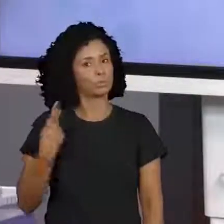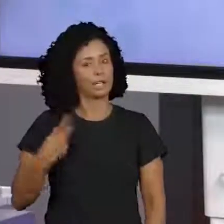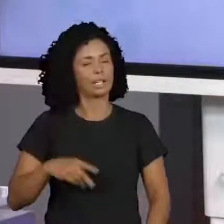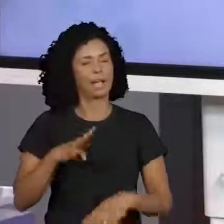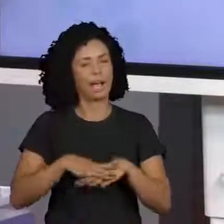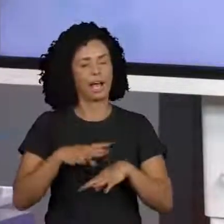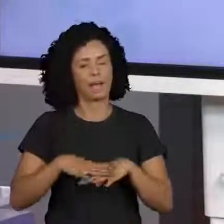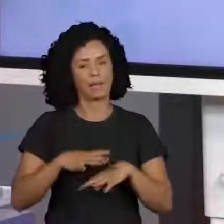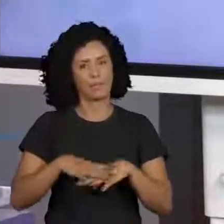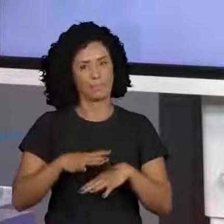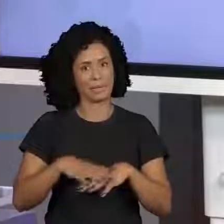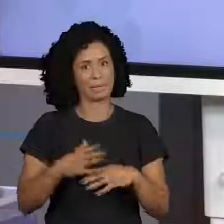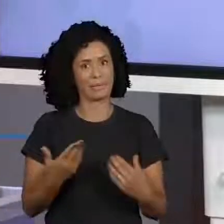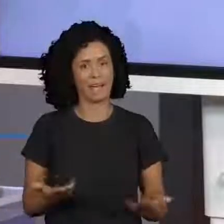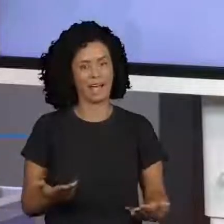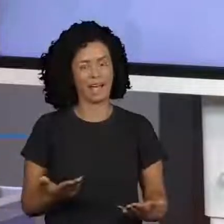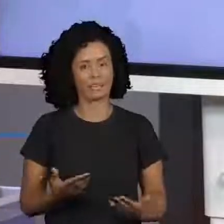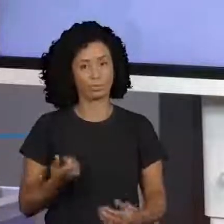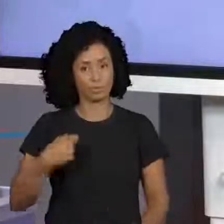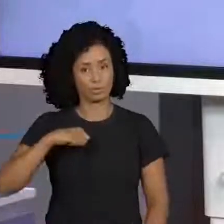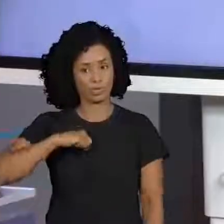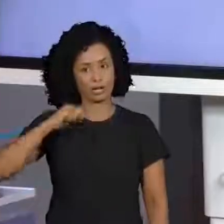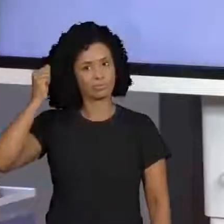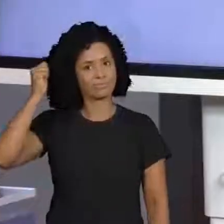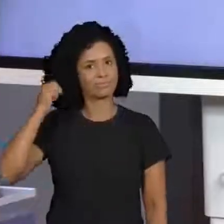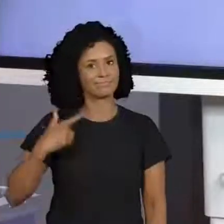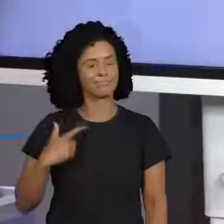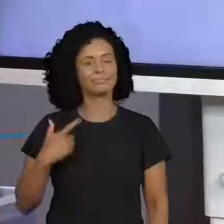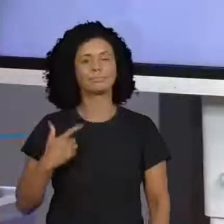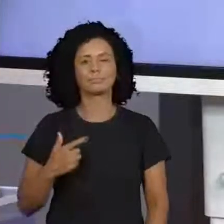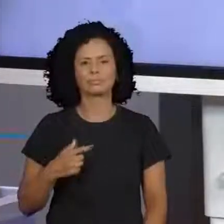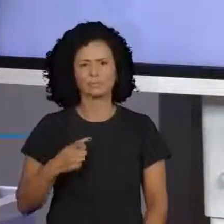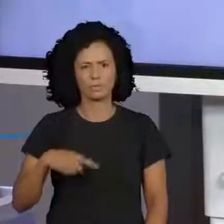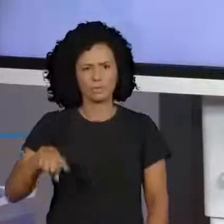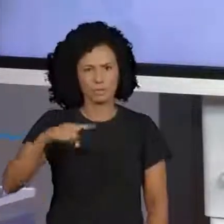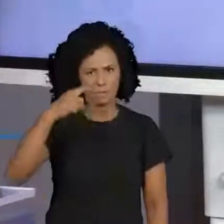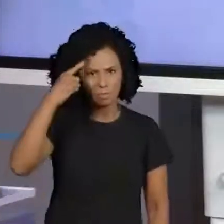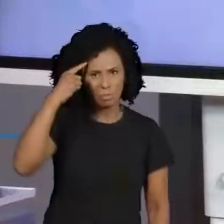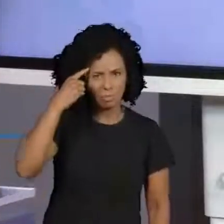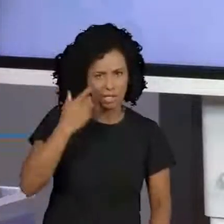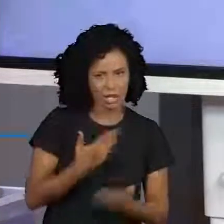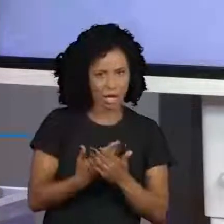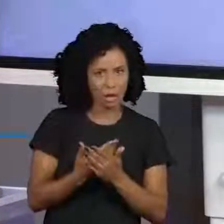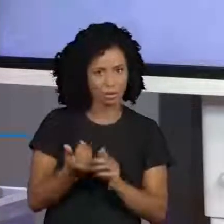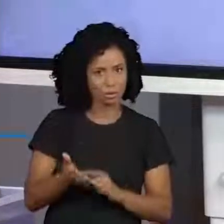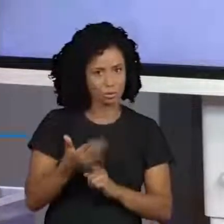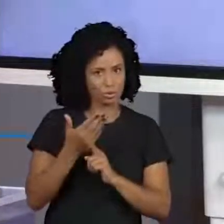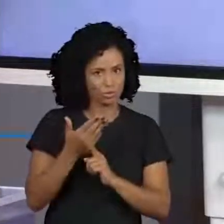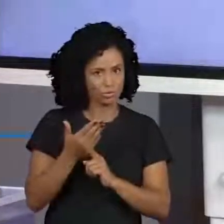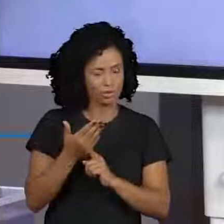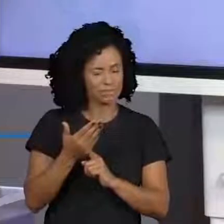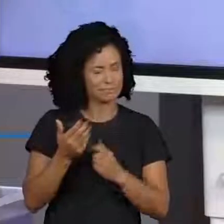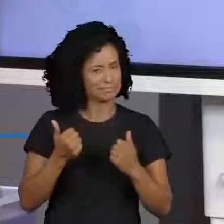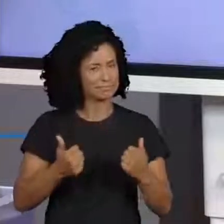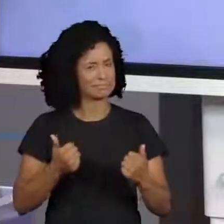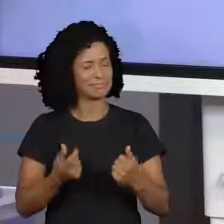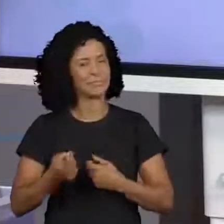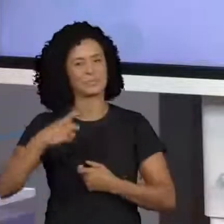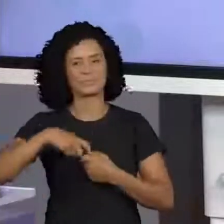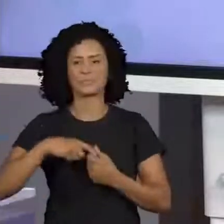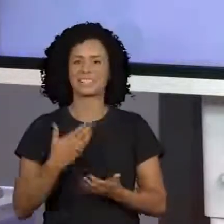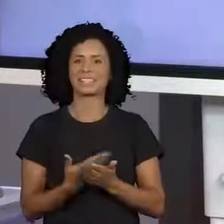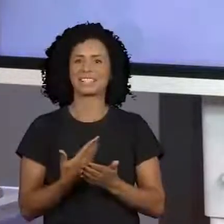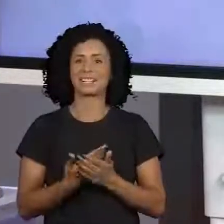matemática. Vocês acharam que eu saía da aula de tecnologia, né? Pois bem, voltei aqui para nossas aulas de matemática.